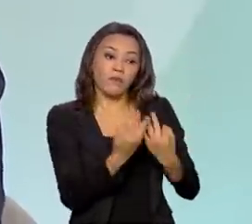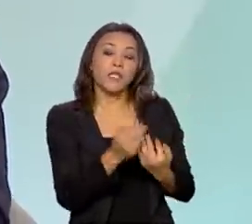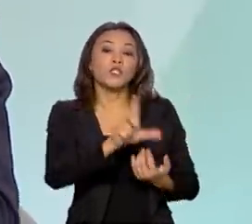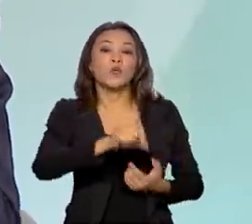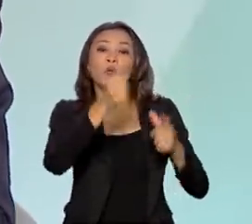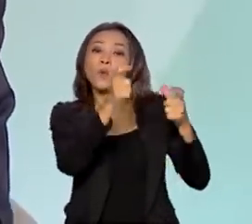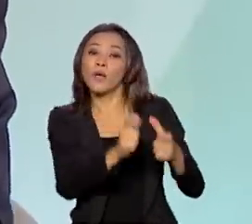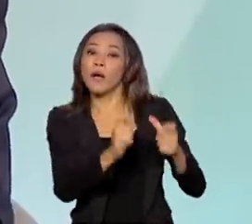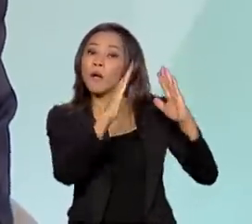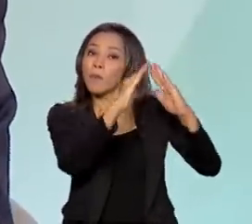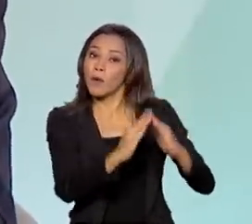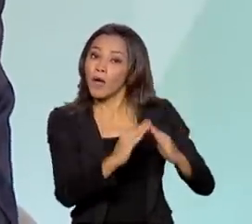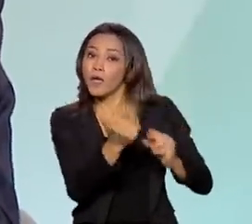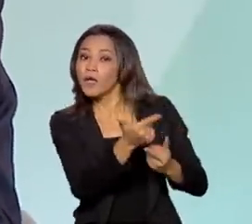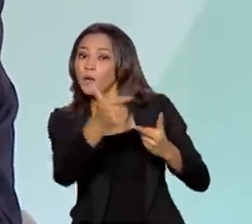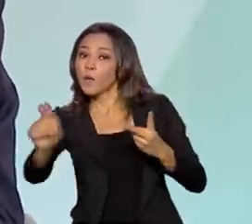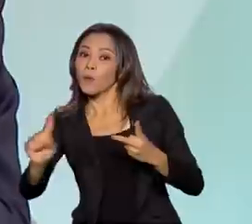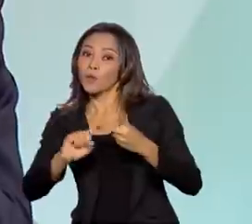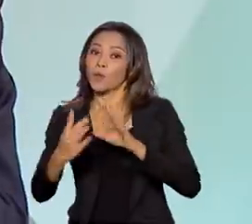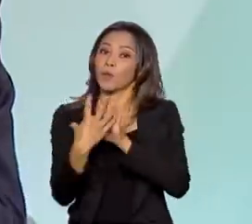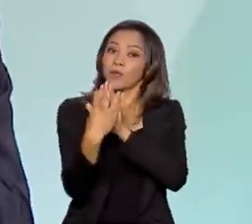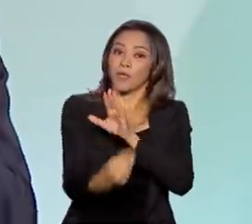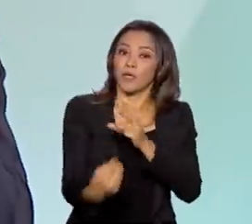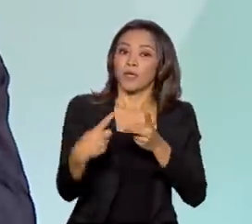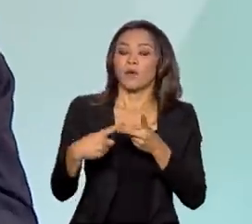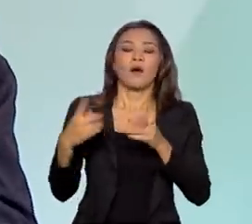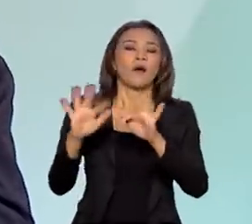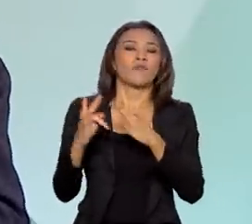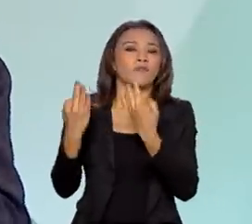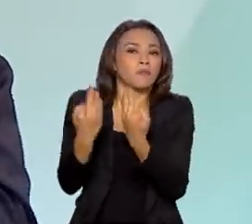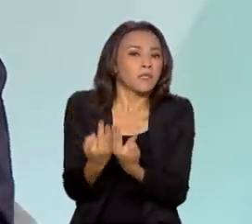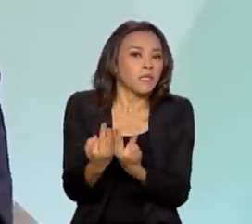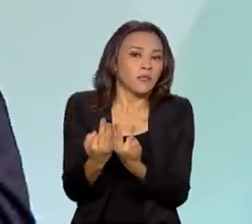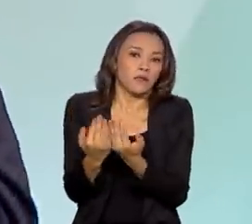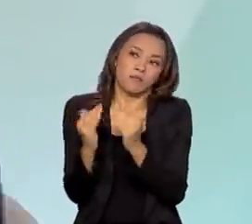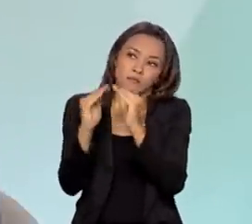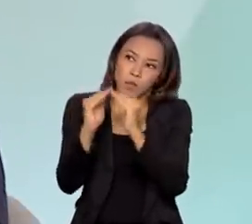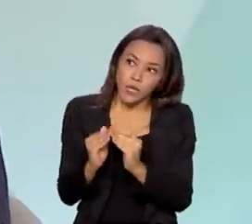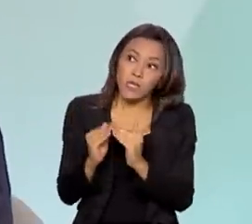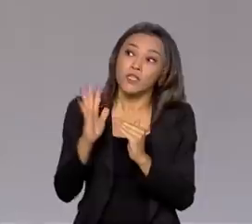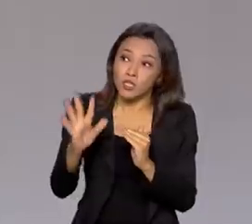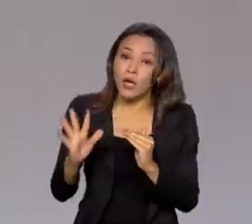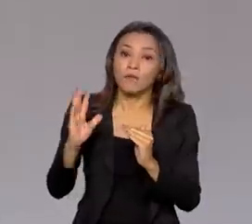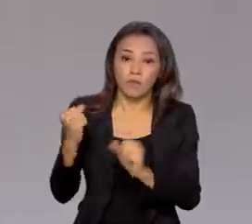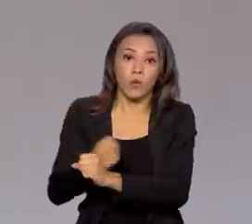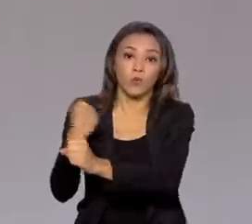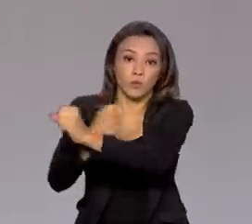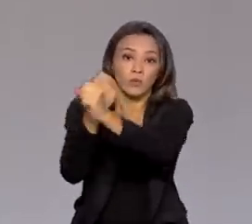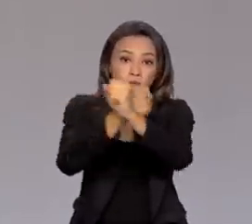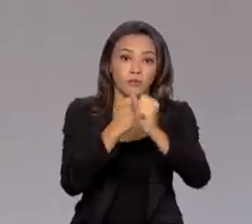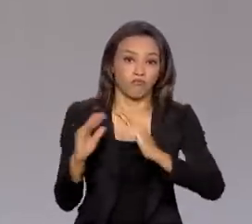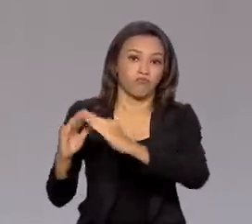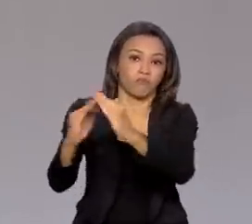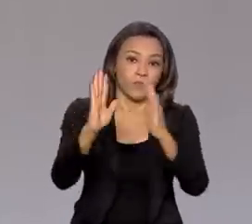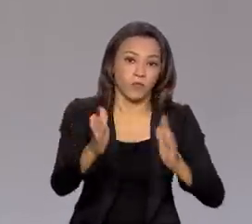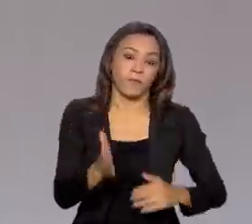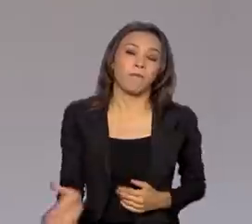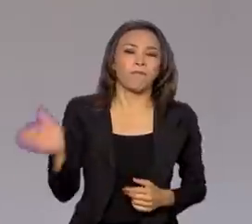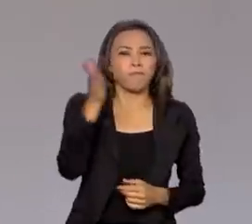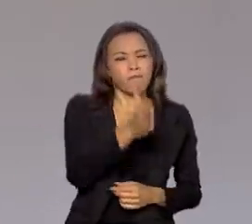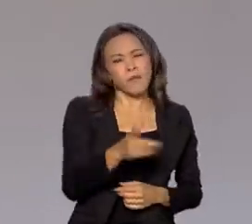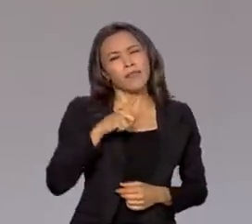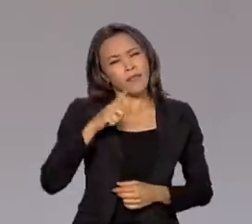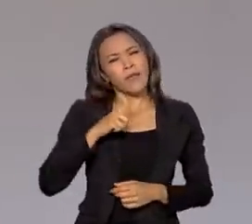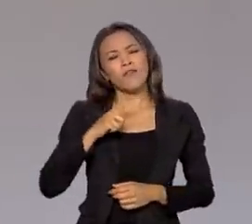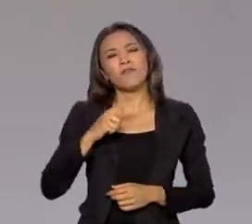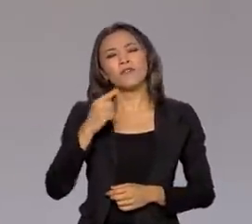morar, em outra hipótese a família moraria em um parque pré-existente. Houve inspiração